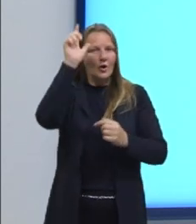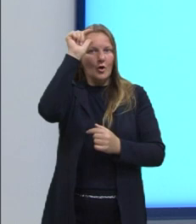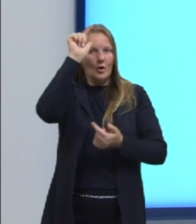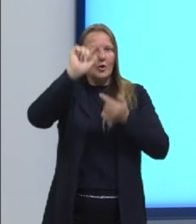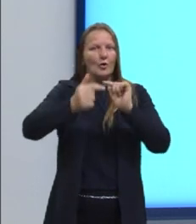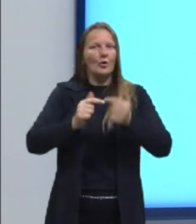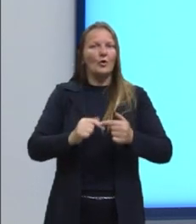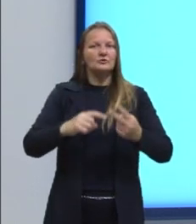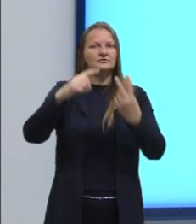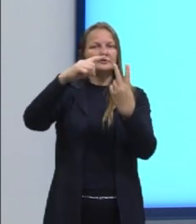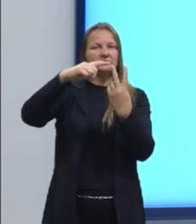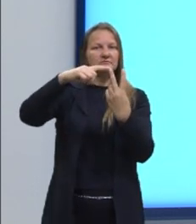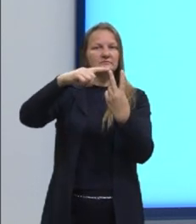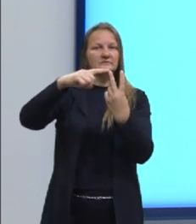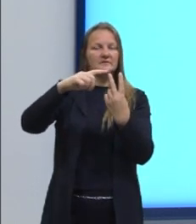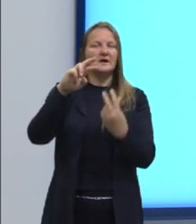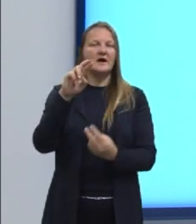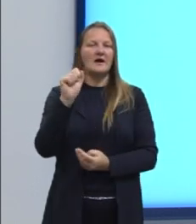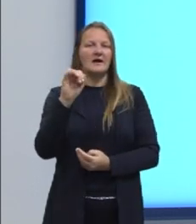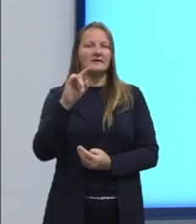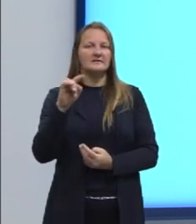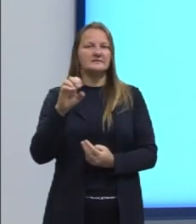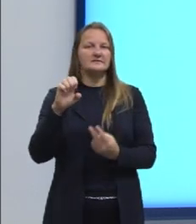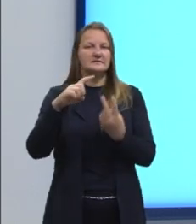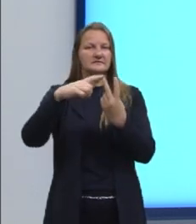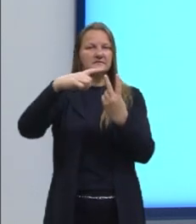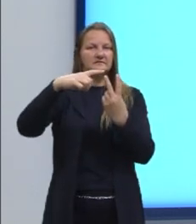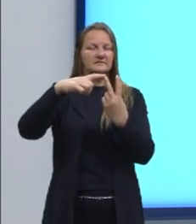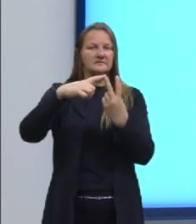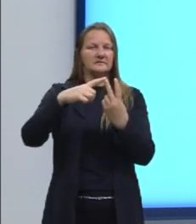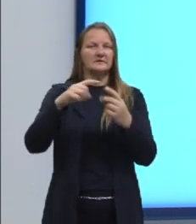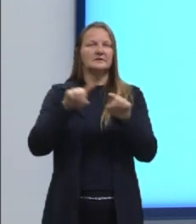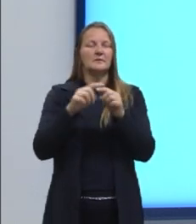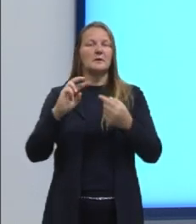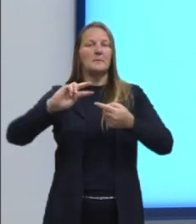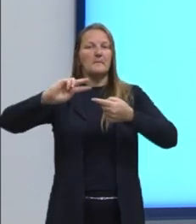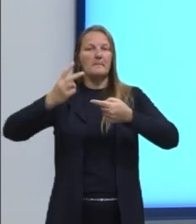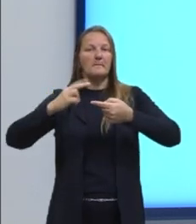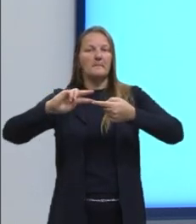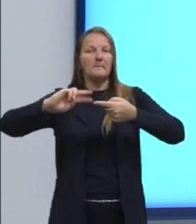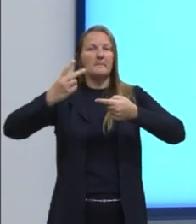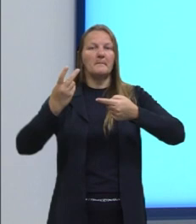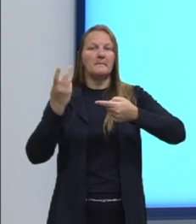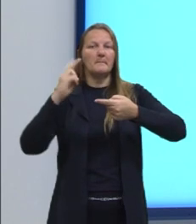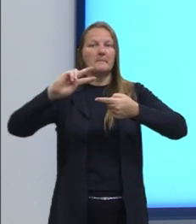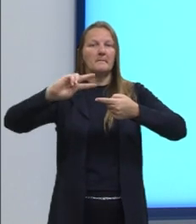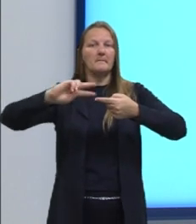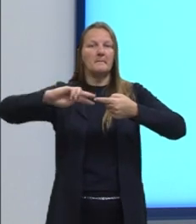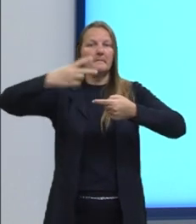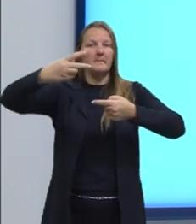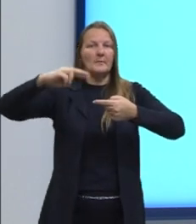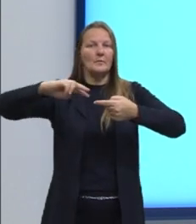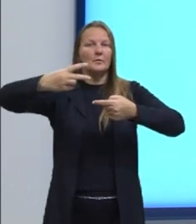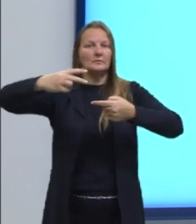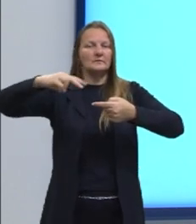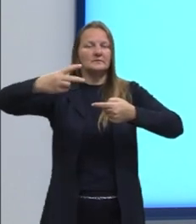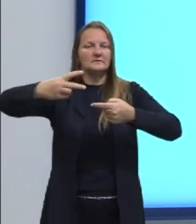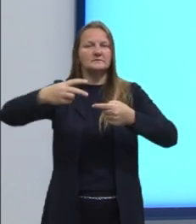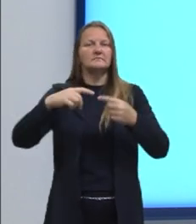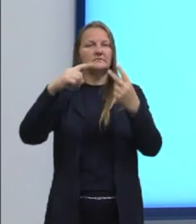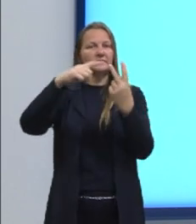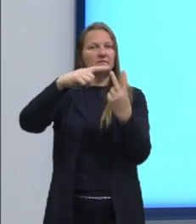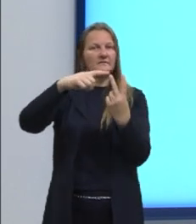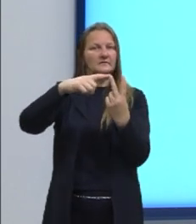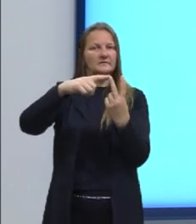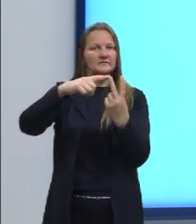raízes e também aqui do lado as questões sobre potência. Também, né? Raízes, potências